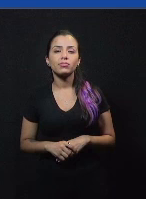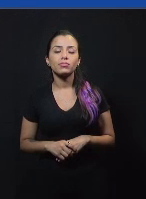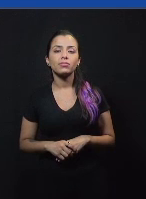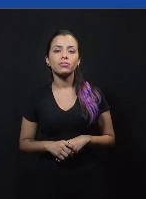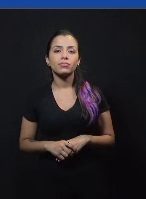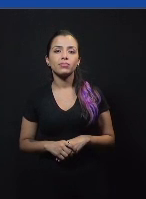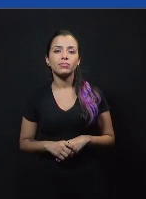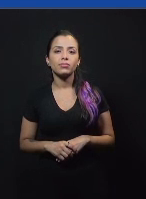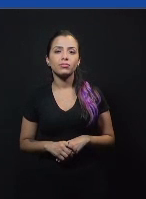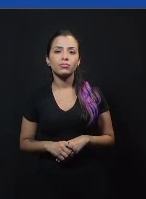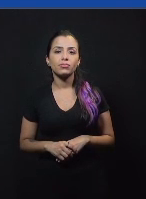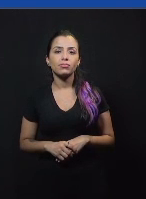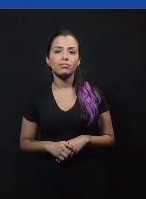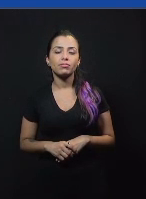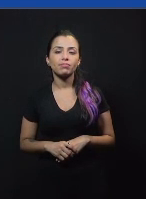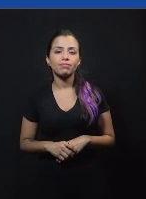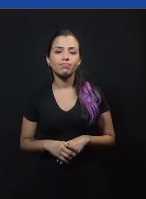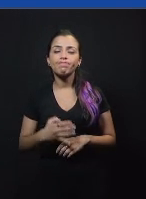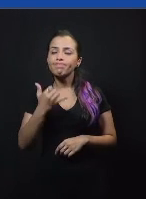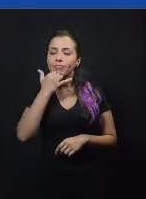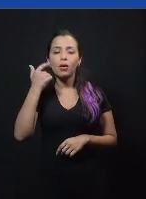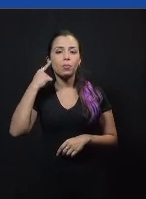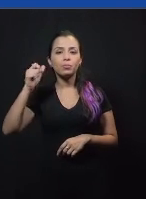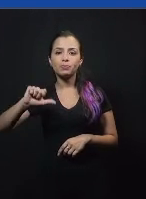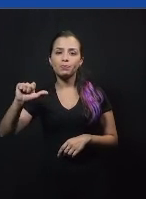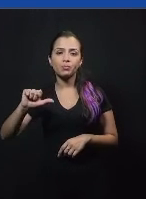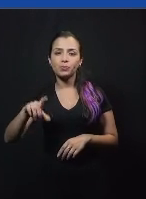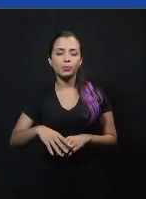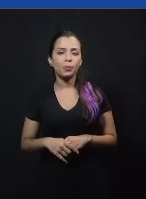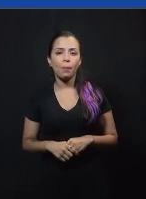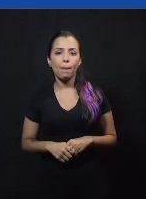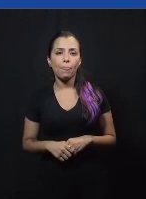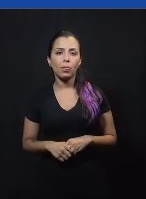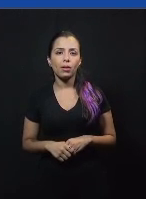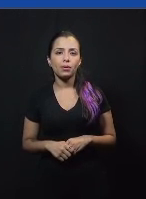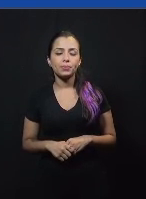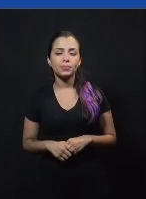tá Saman para Vicky e para hoje pronto